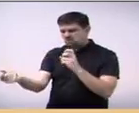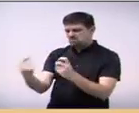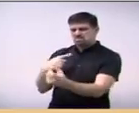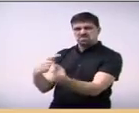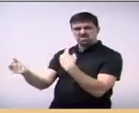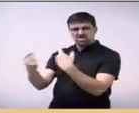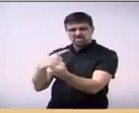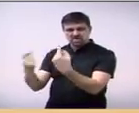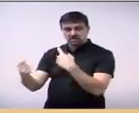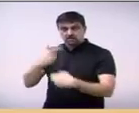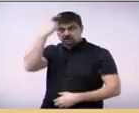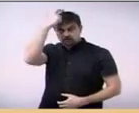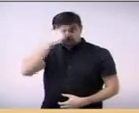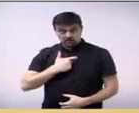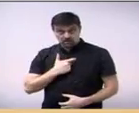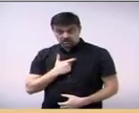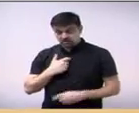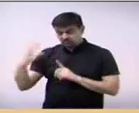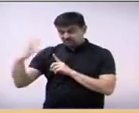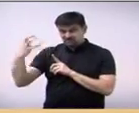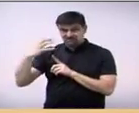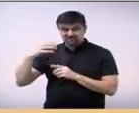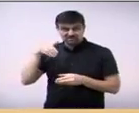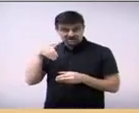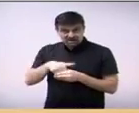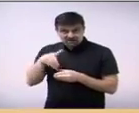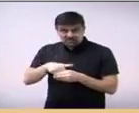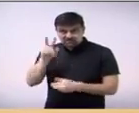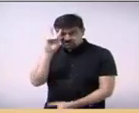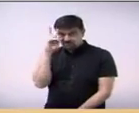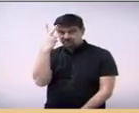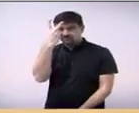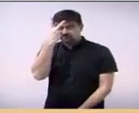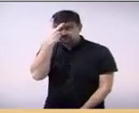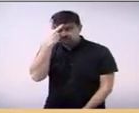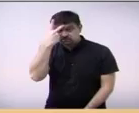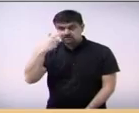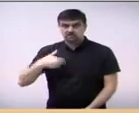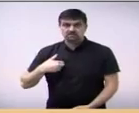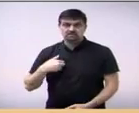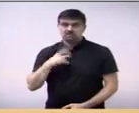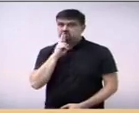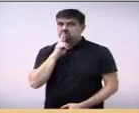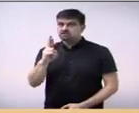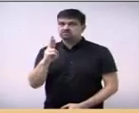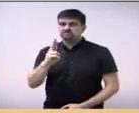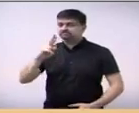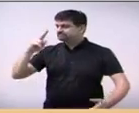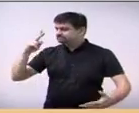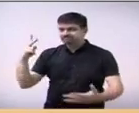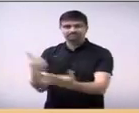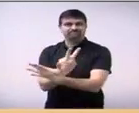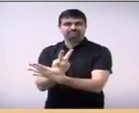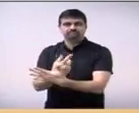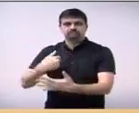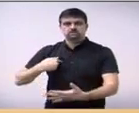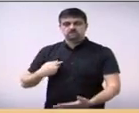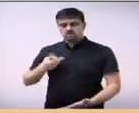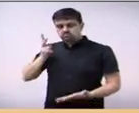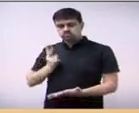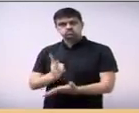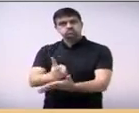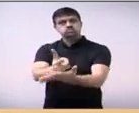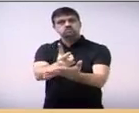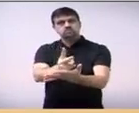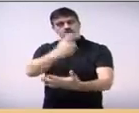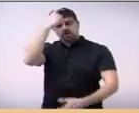vou votar em cima dessa pressão, já adianto que estão redondamente enganados.